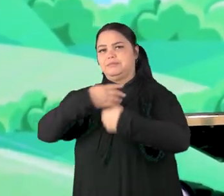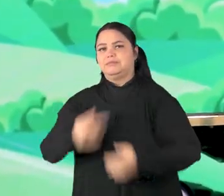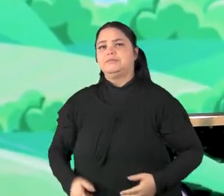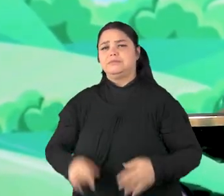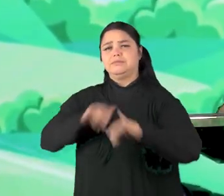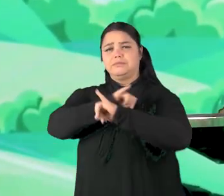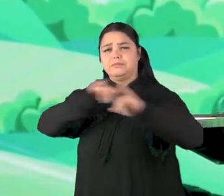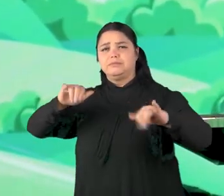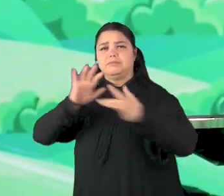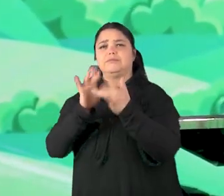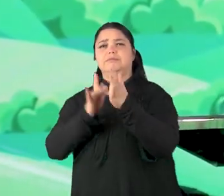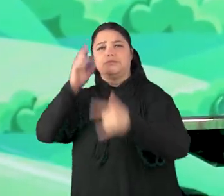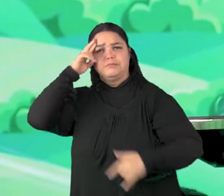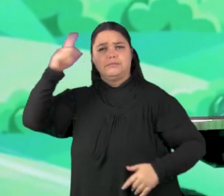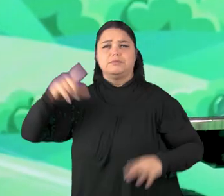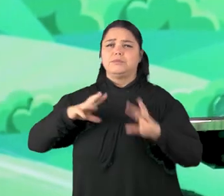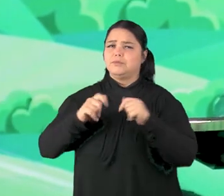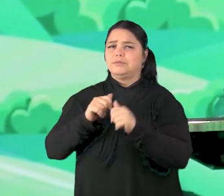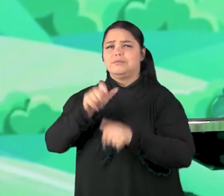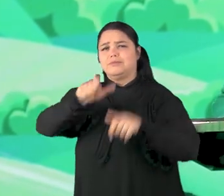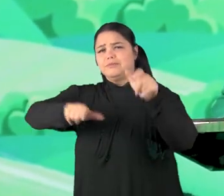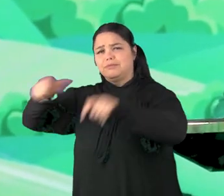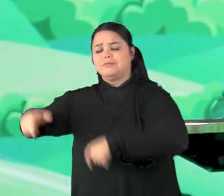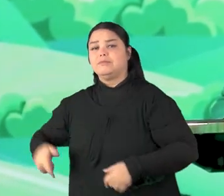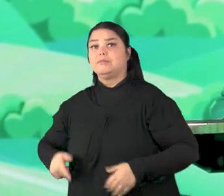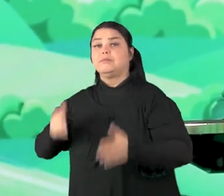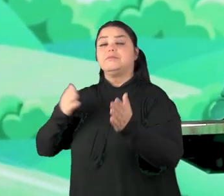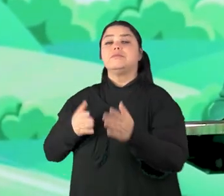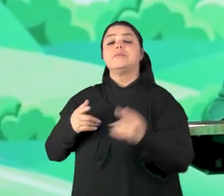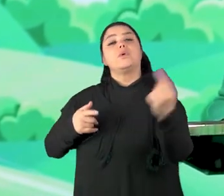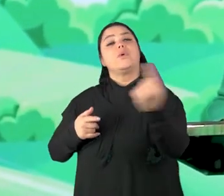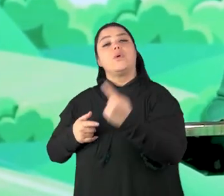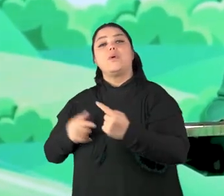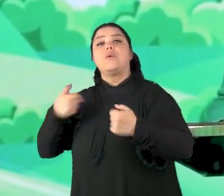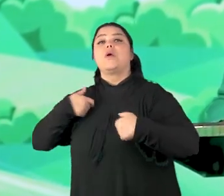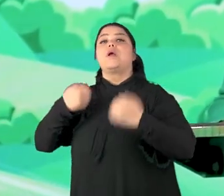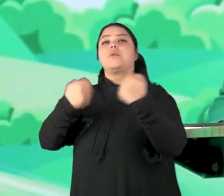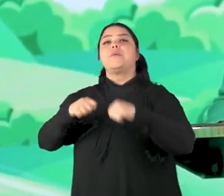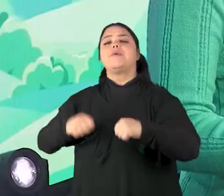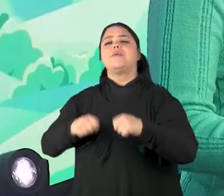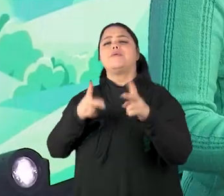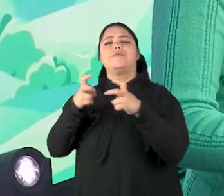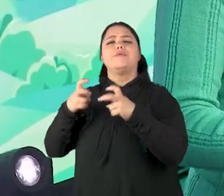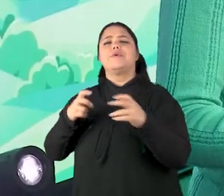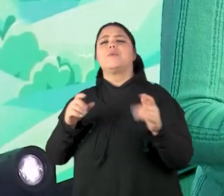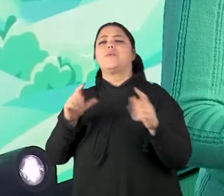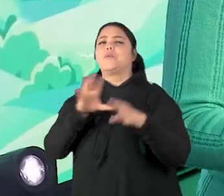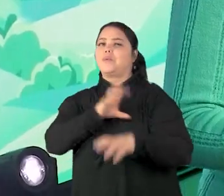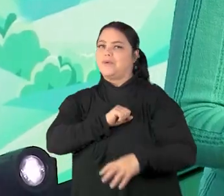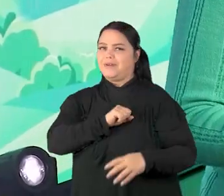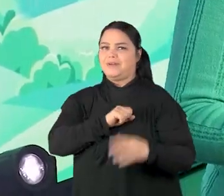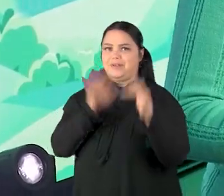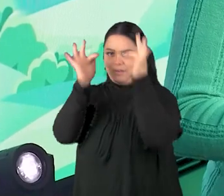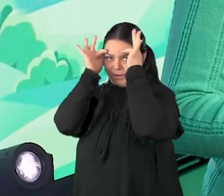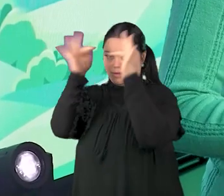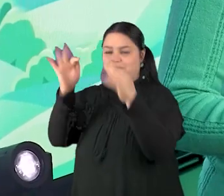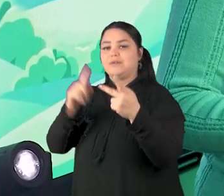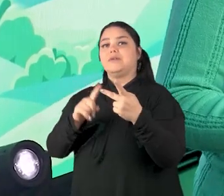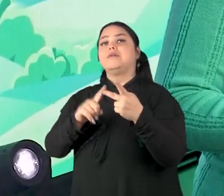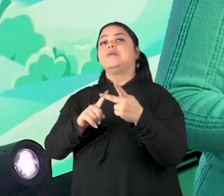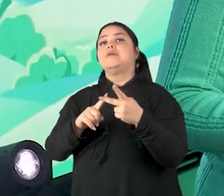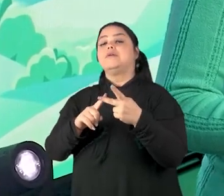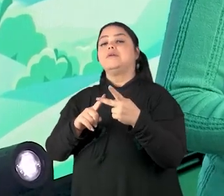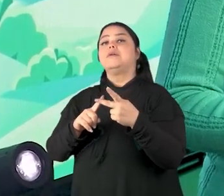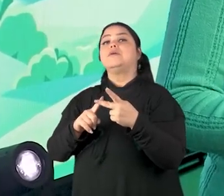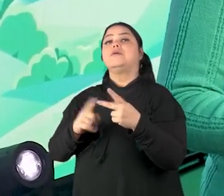falar do Senhor para as pessoas. Coloca no meu caminho quem precisa ouvir do seu amor, da sua lealdade e da